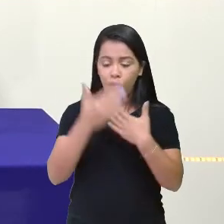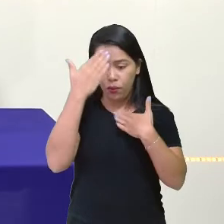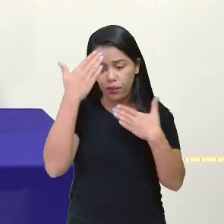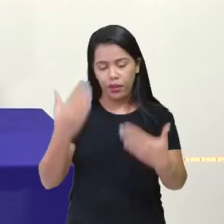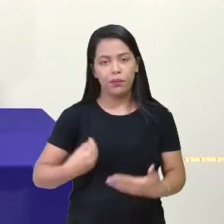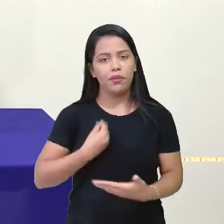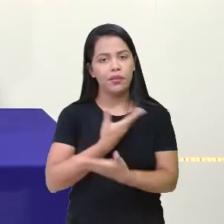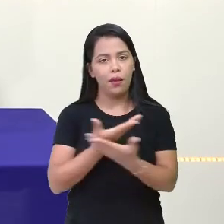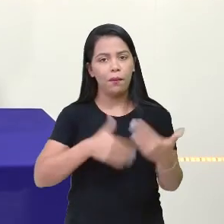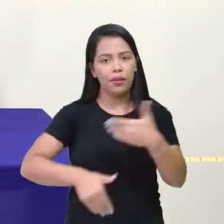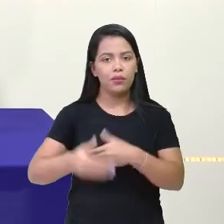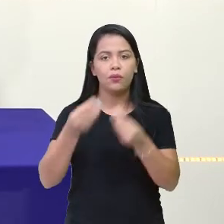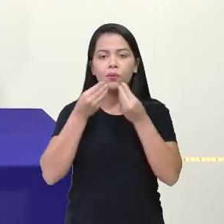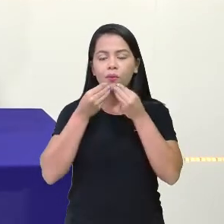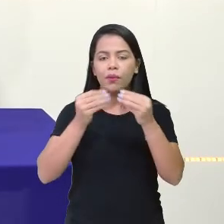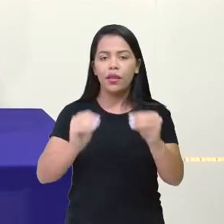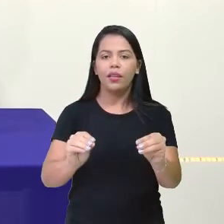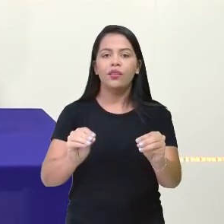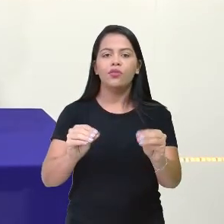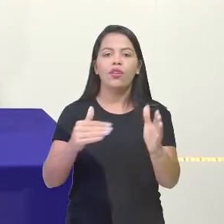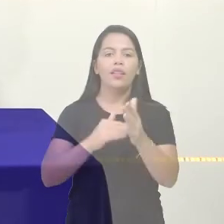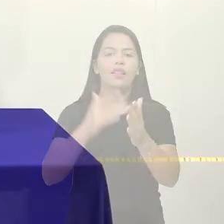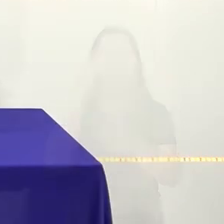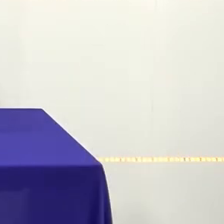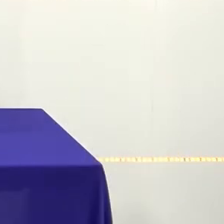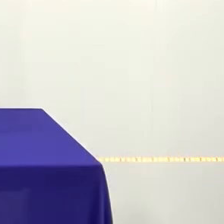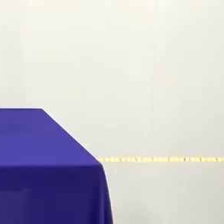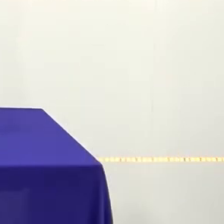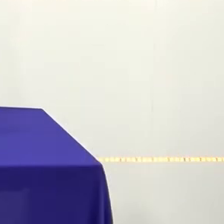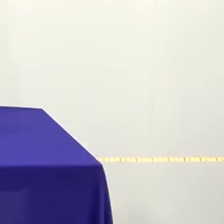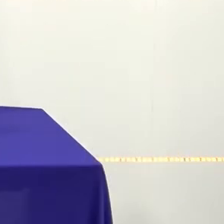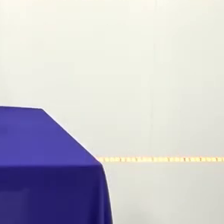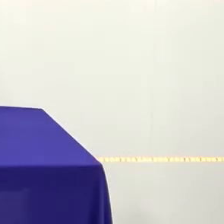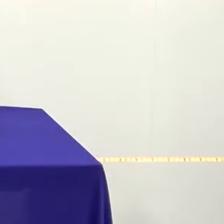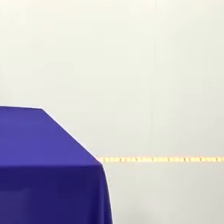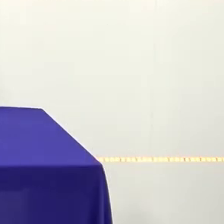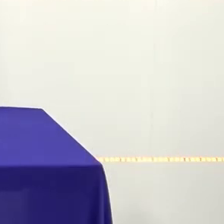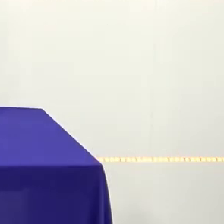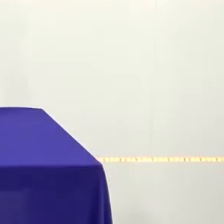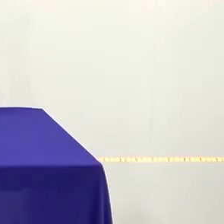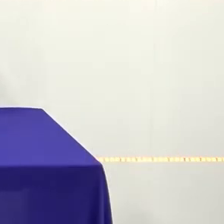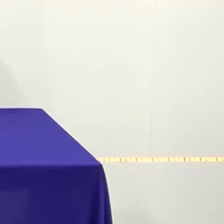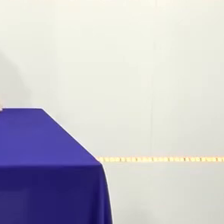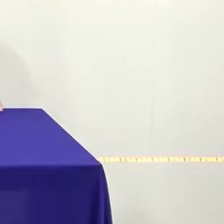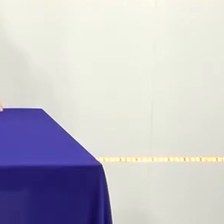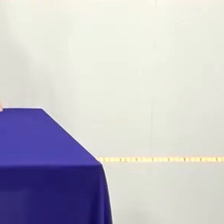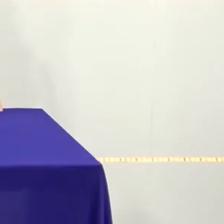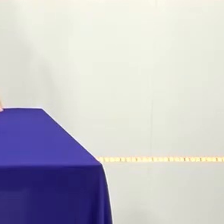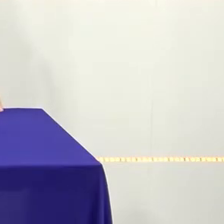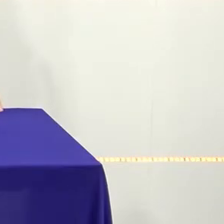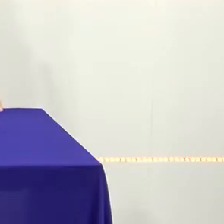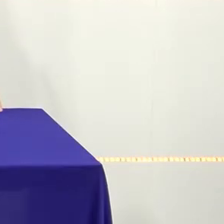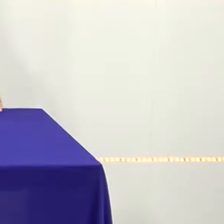presença, participação. Beijão, até amanhã. Tchau, tchau. Amanhã tem música, hein? Tchau.